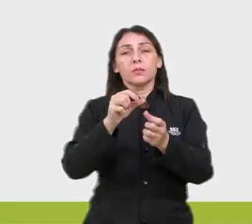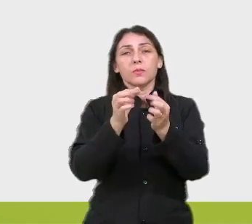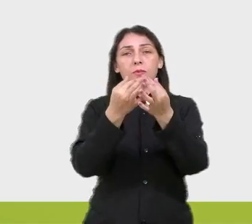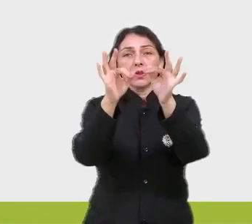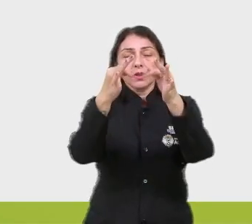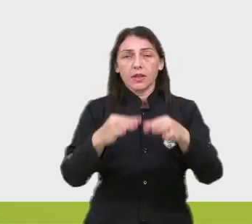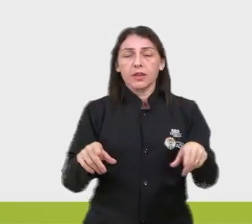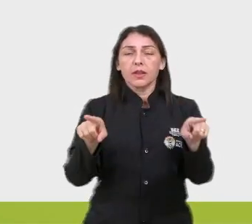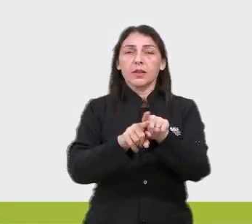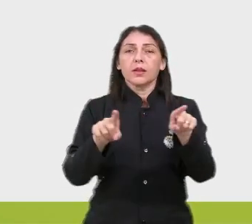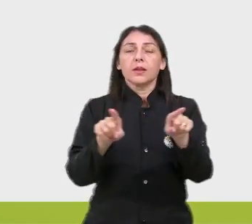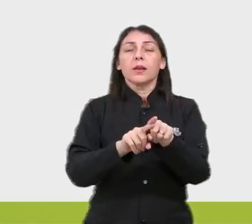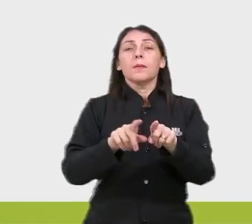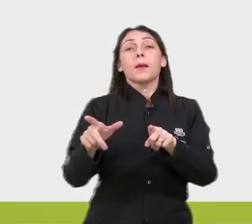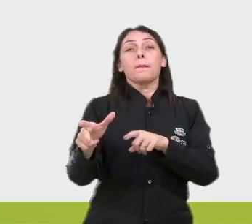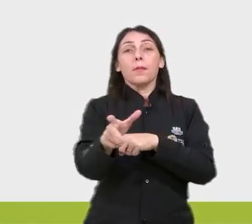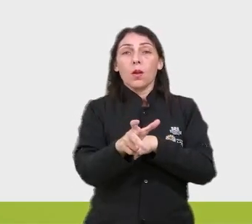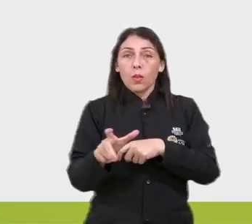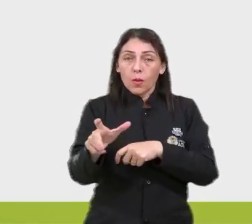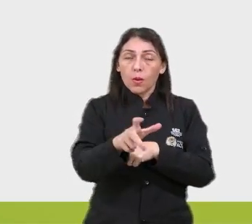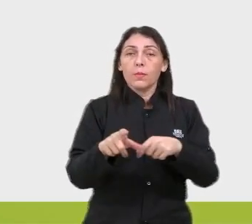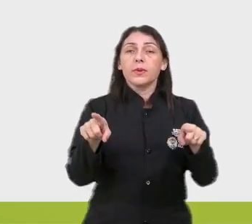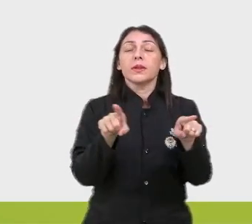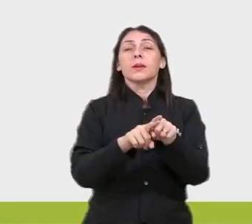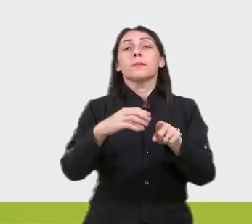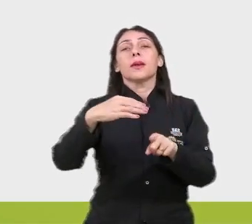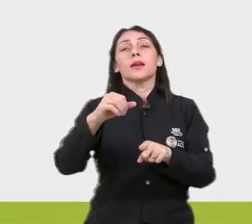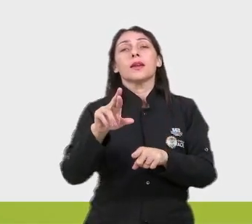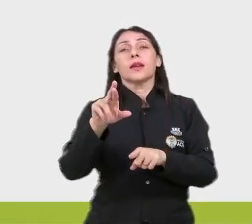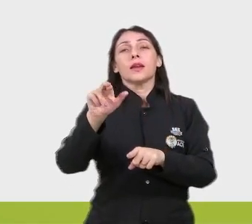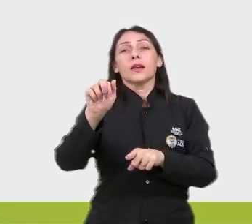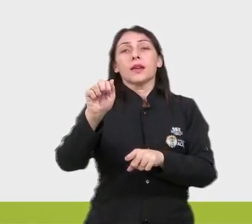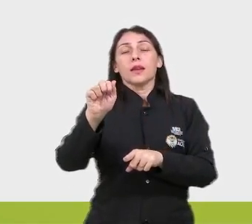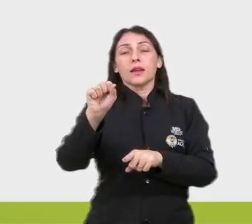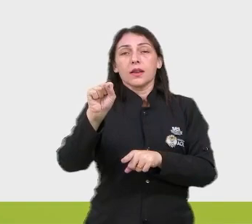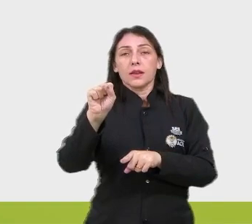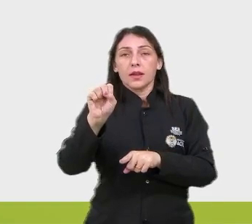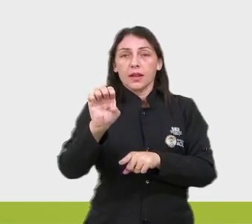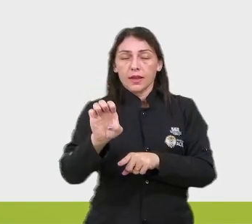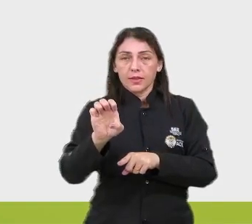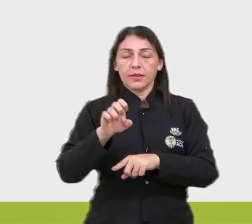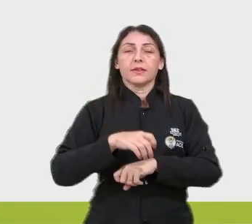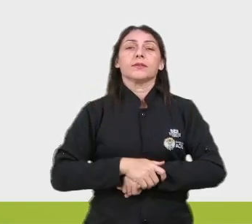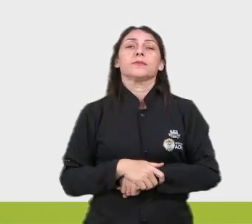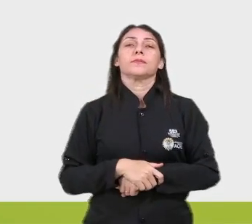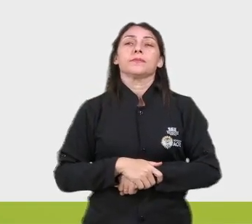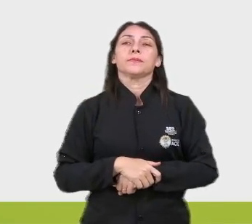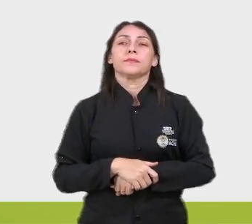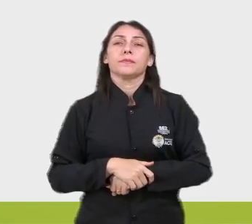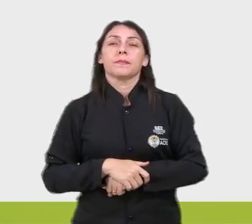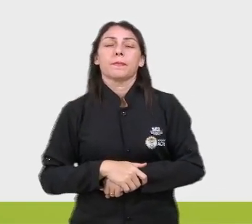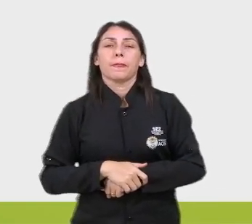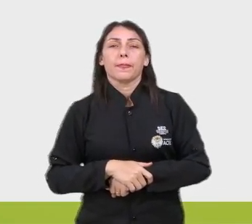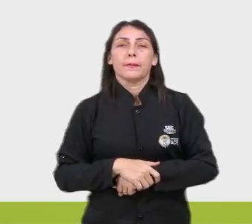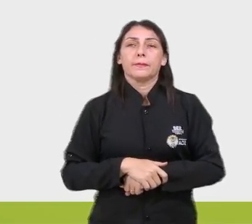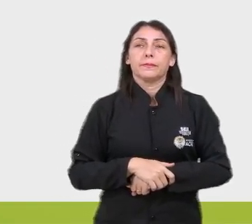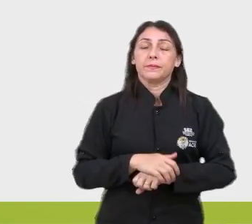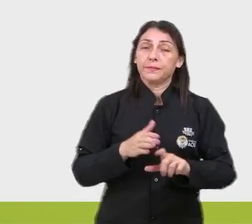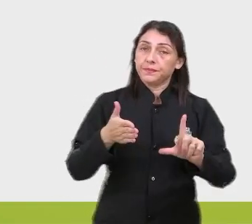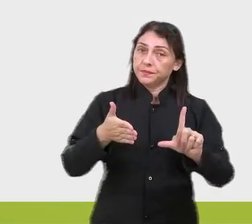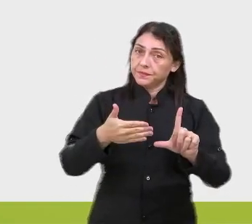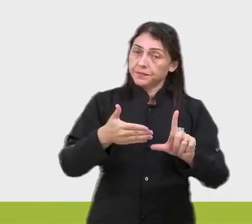Emprego de pronomes e crase, né? Que temos aqui a aula de crase e pronomes aqui na nossa